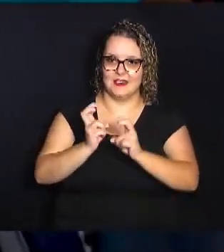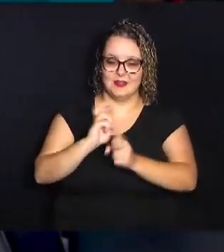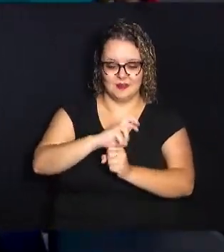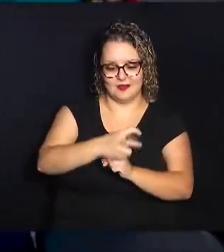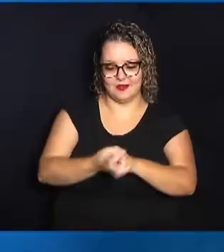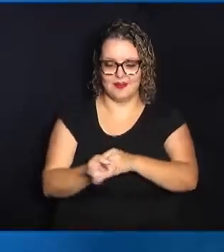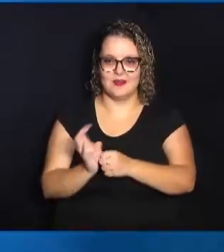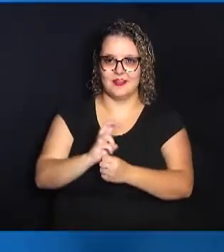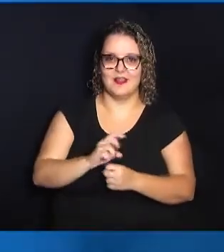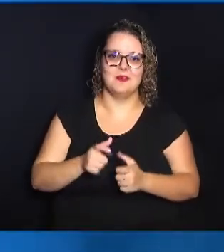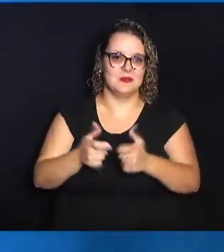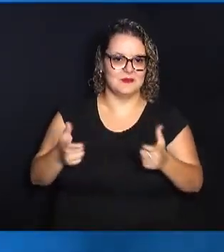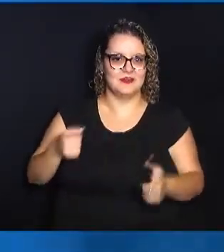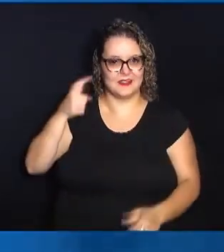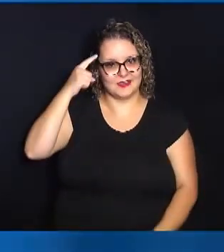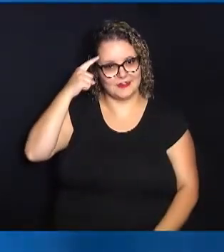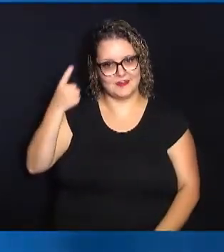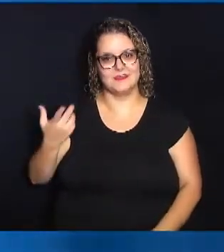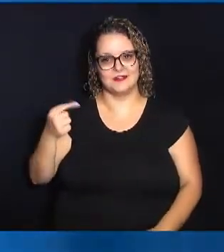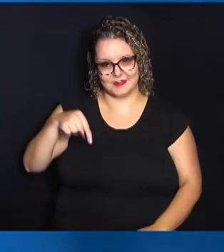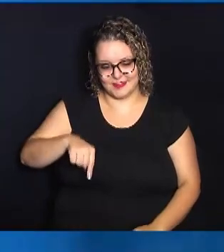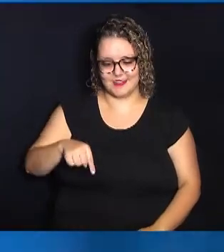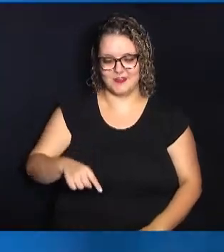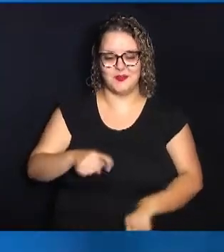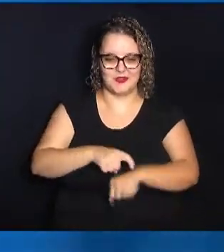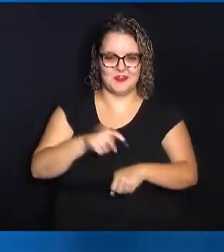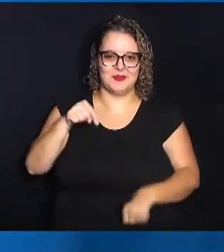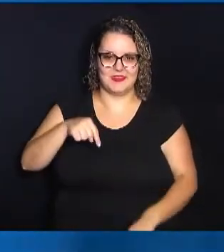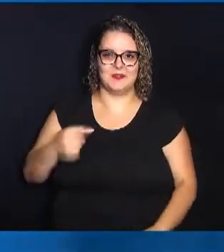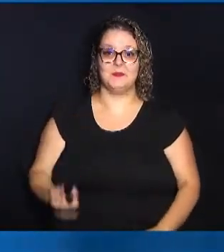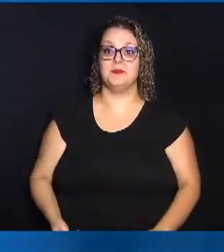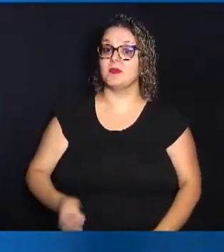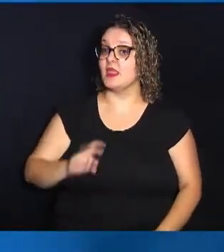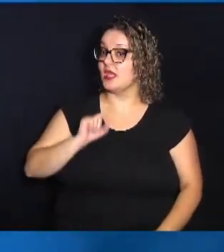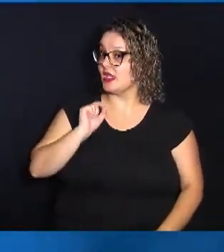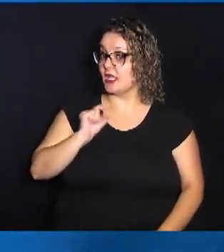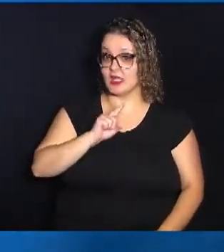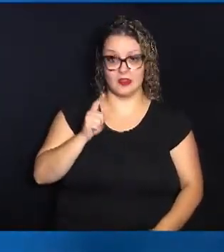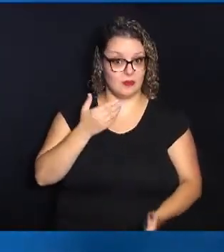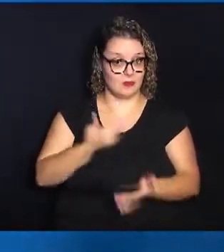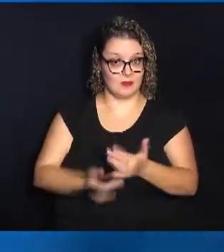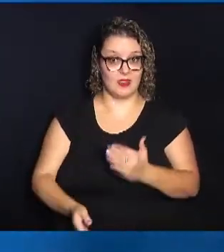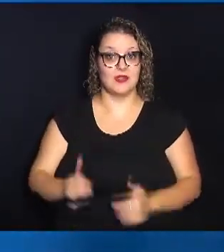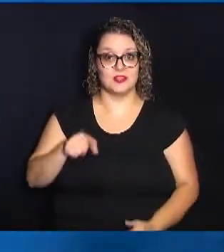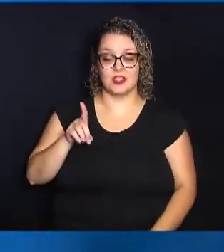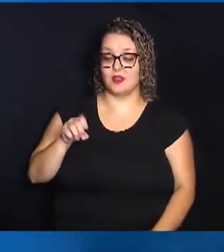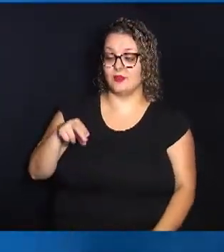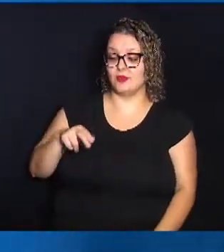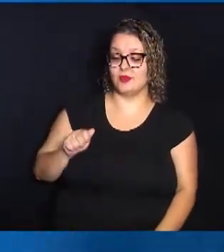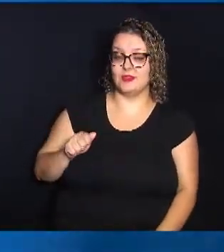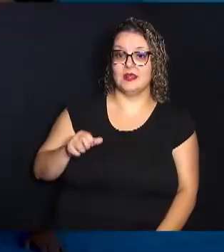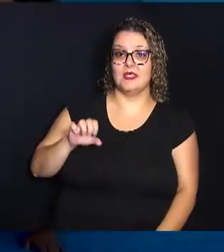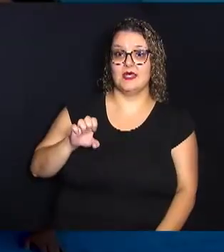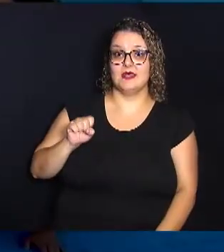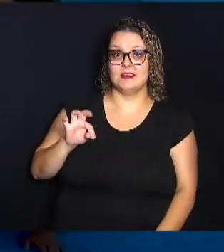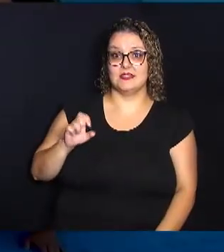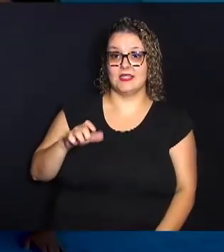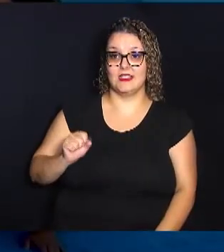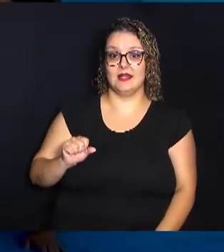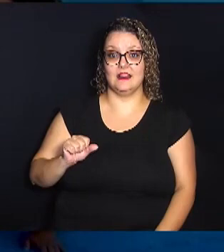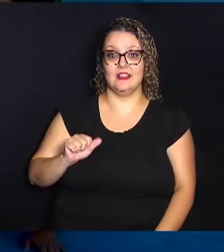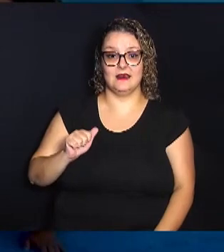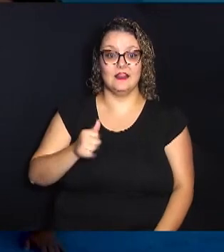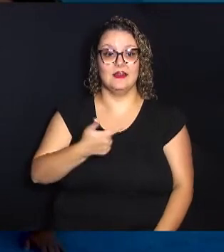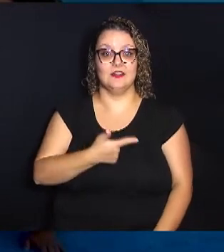maior parte do tempo é aqui. Quem também não perde nenhuma atividade oferecida pela associação é a dona Estela, de 62 anos. Eu acho